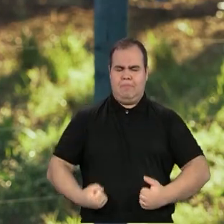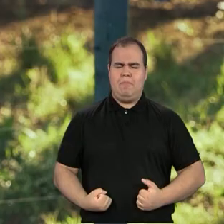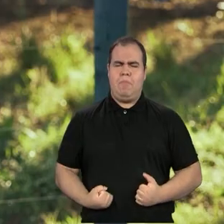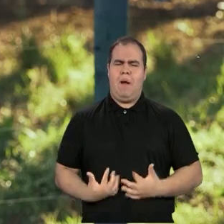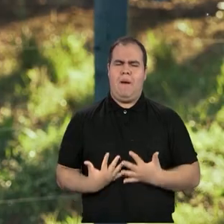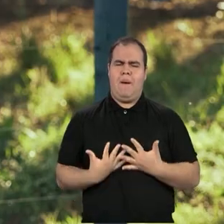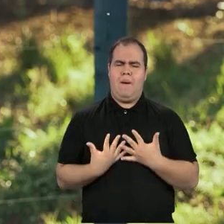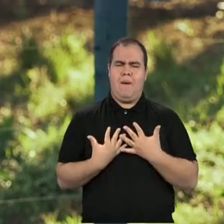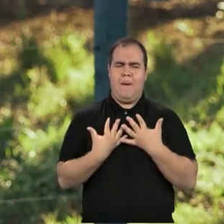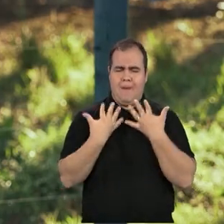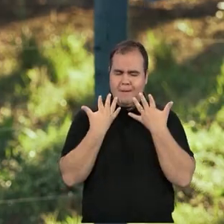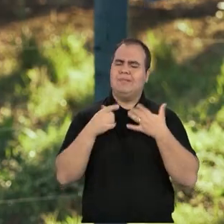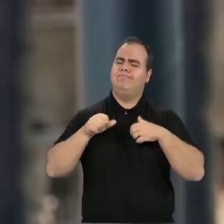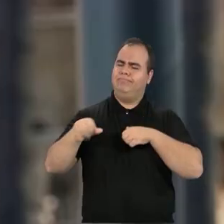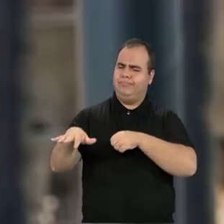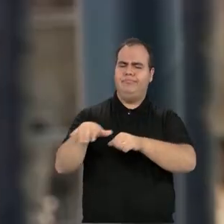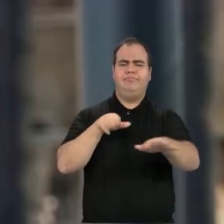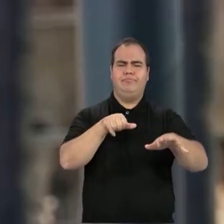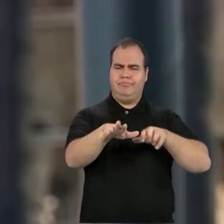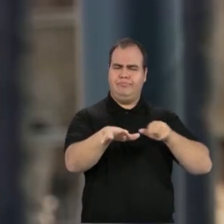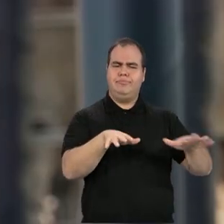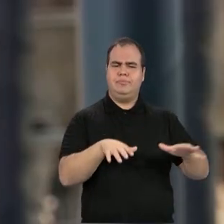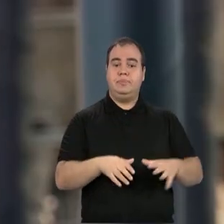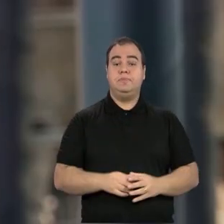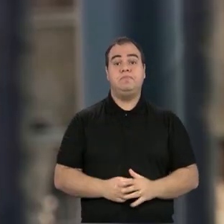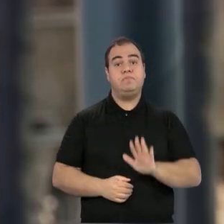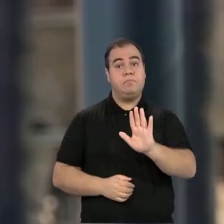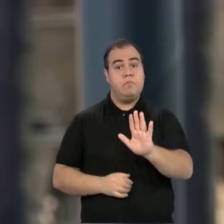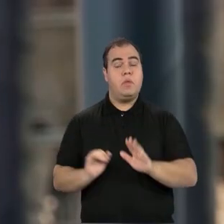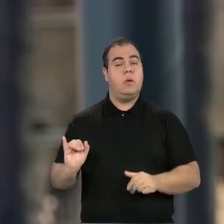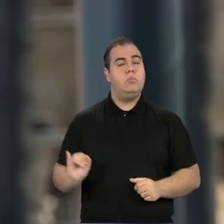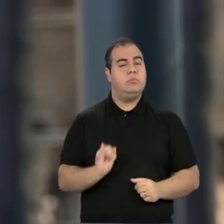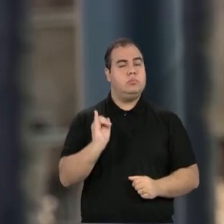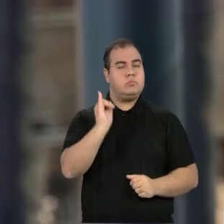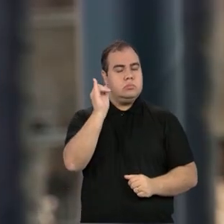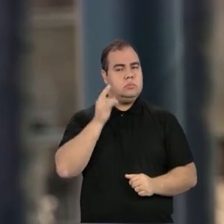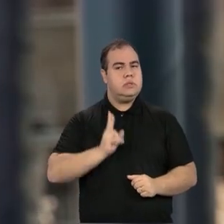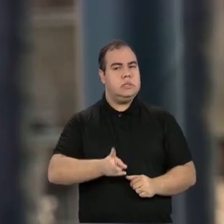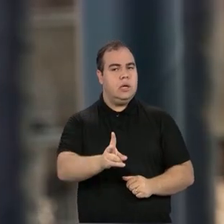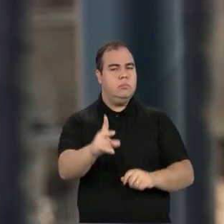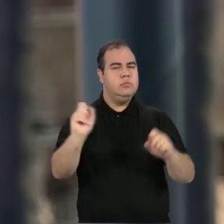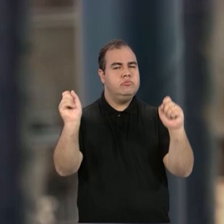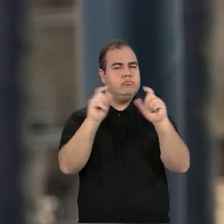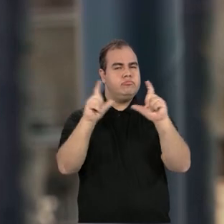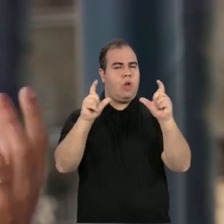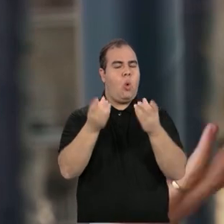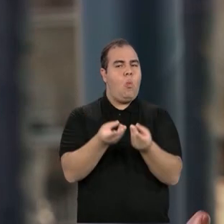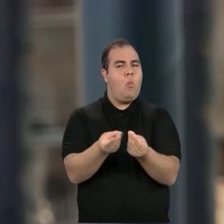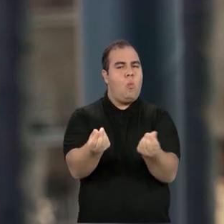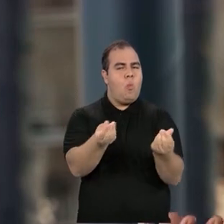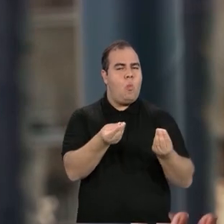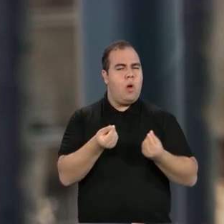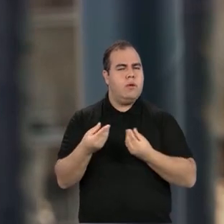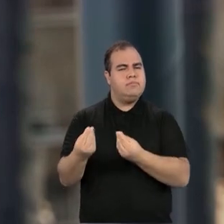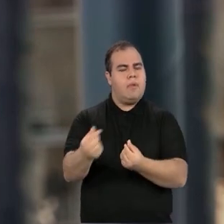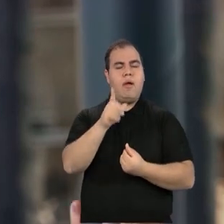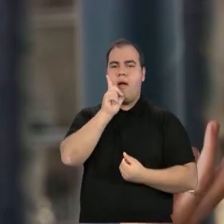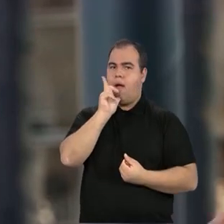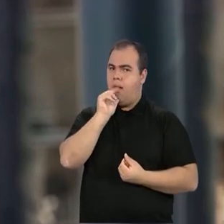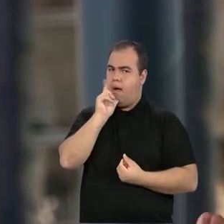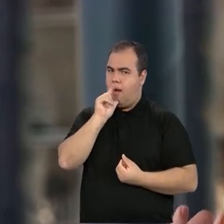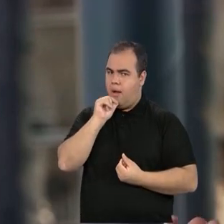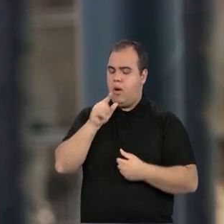Isso aumenta a contaminação dos animais. Então, é importante a gente sempre alertar pra qualidade da água que está sendo fornecida pros